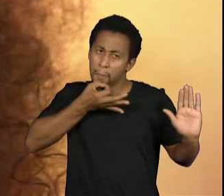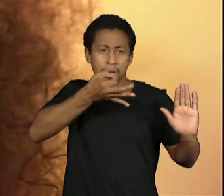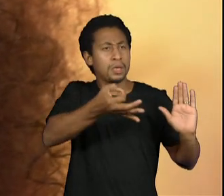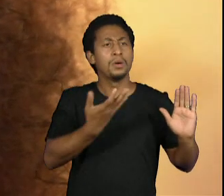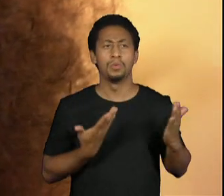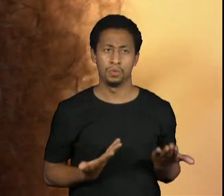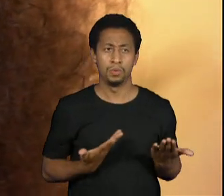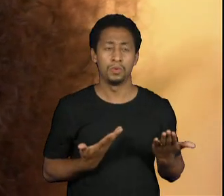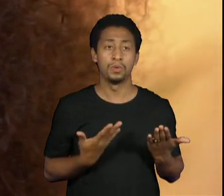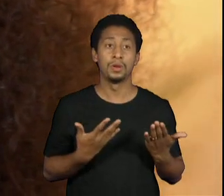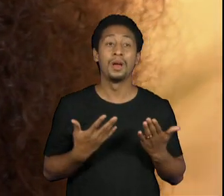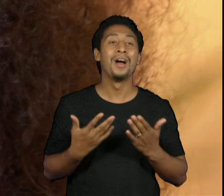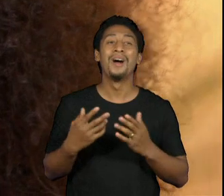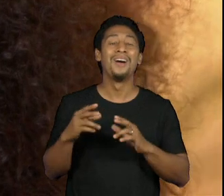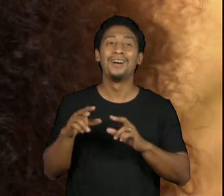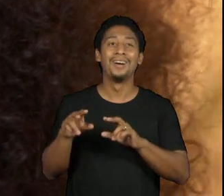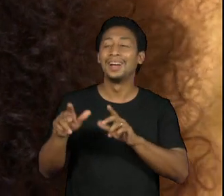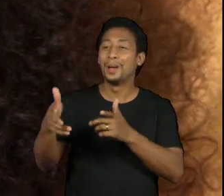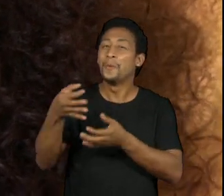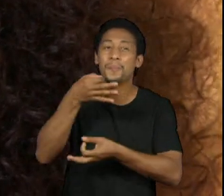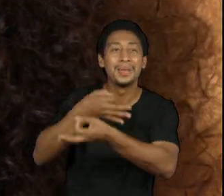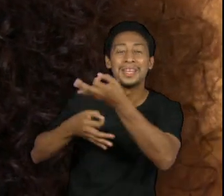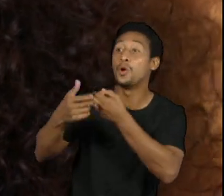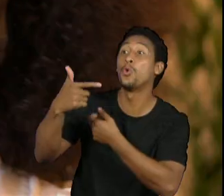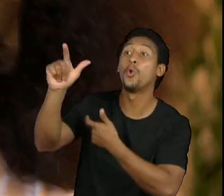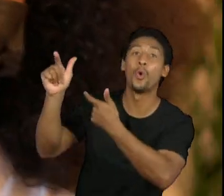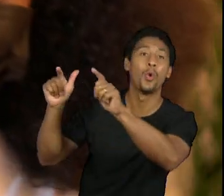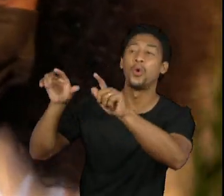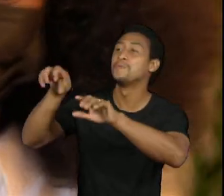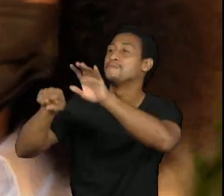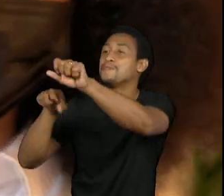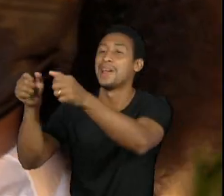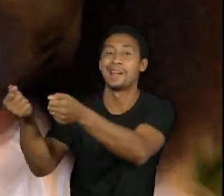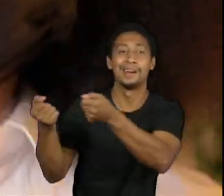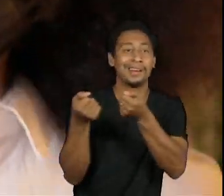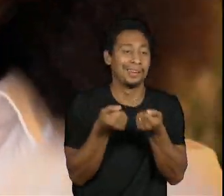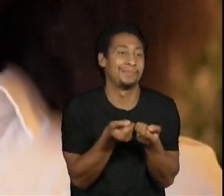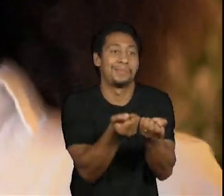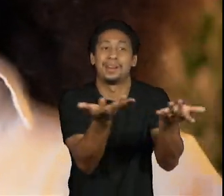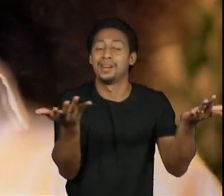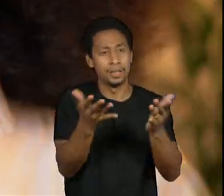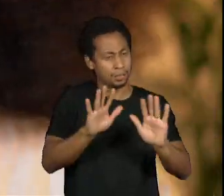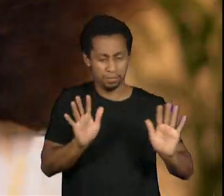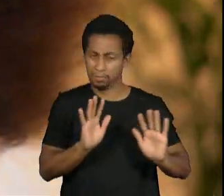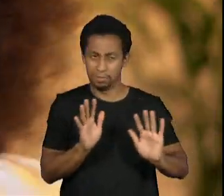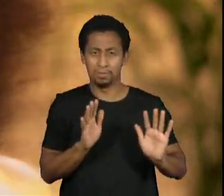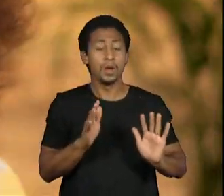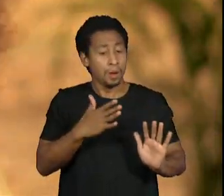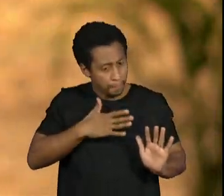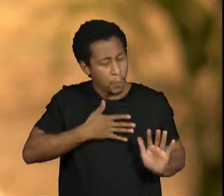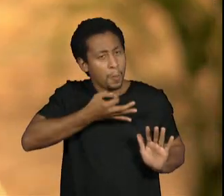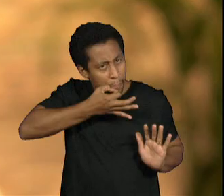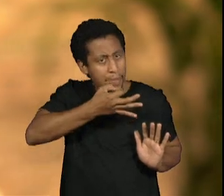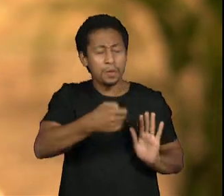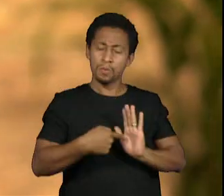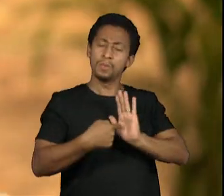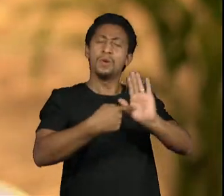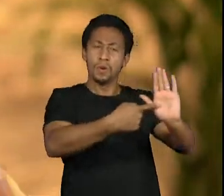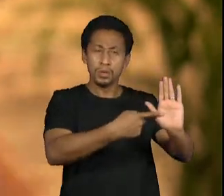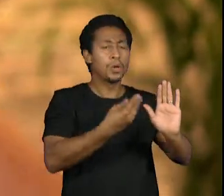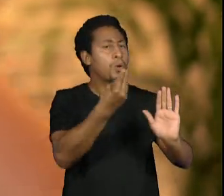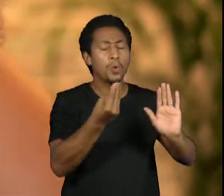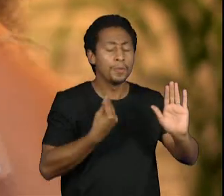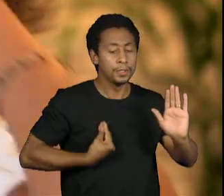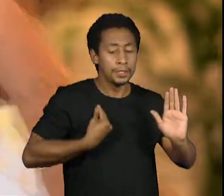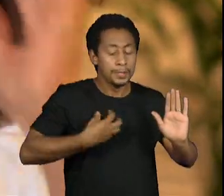do outro, estereotipado, que não reconhece ali a minha realidade, o que é